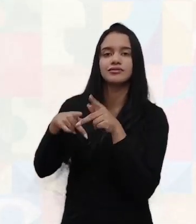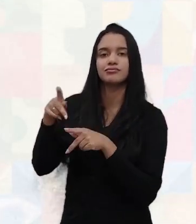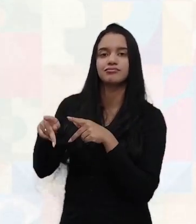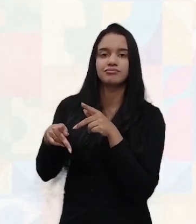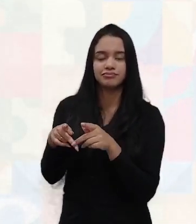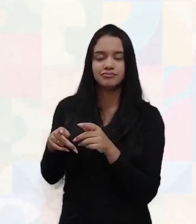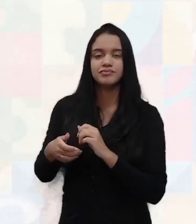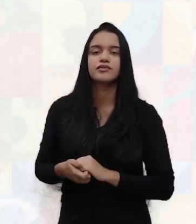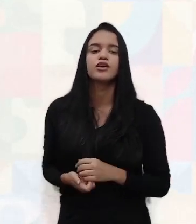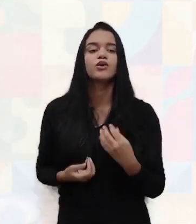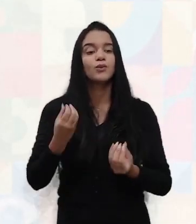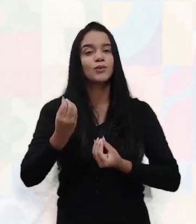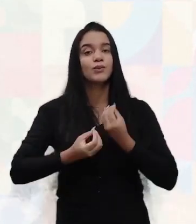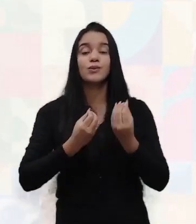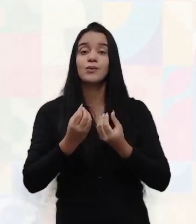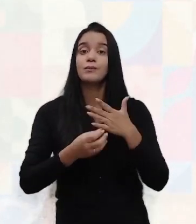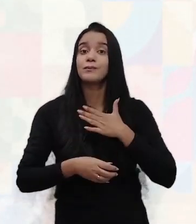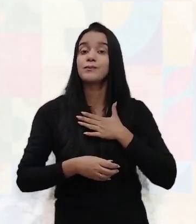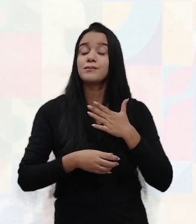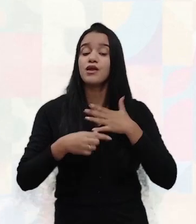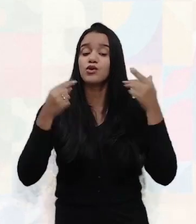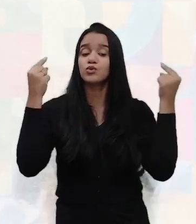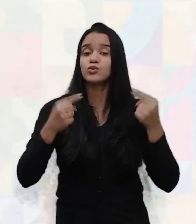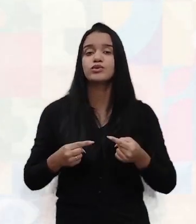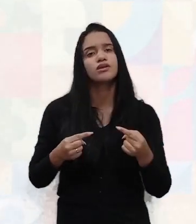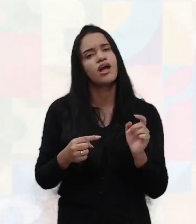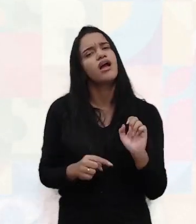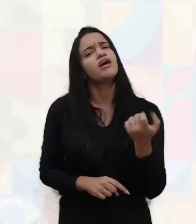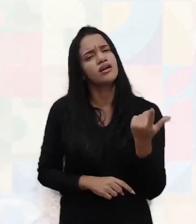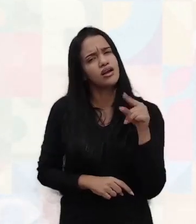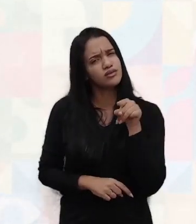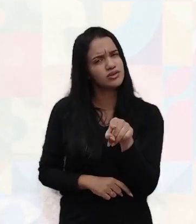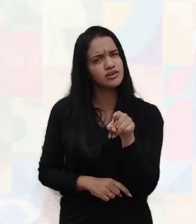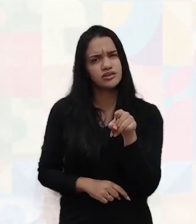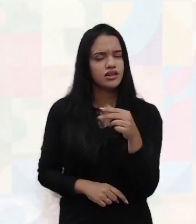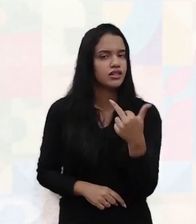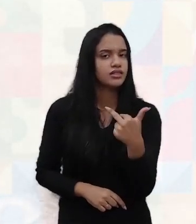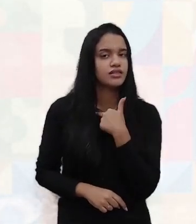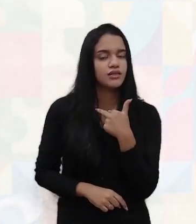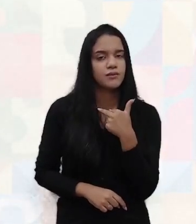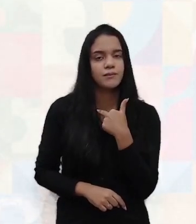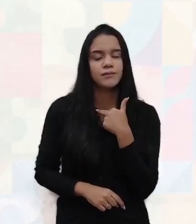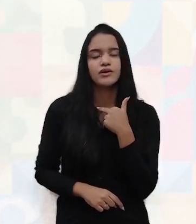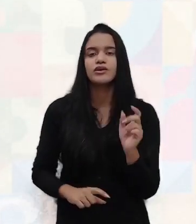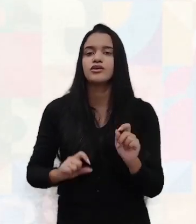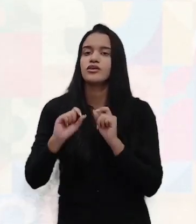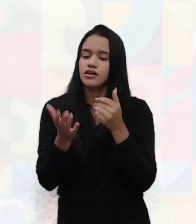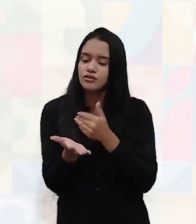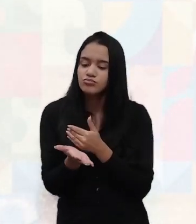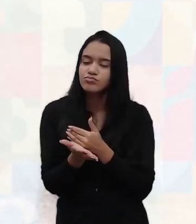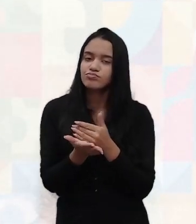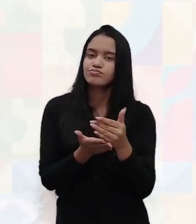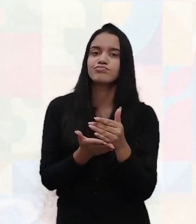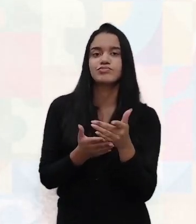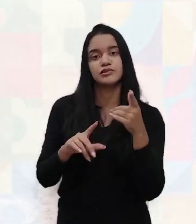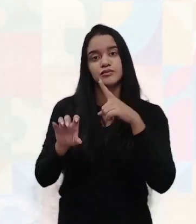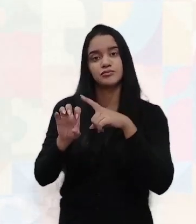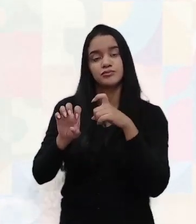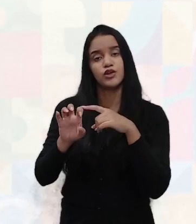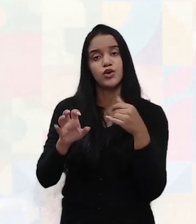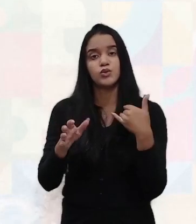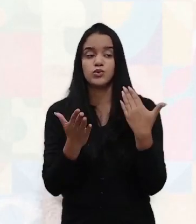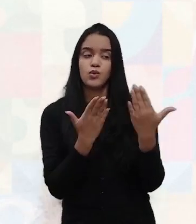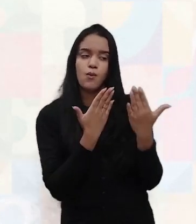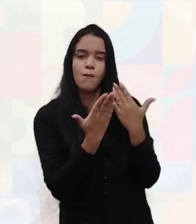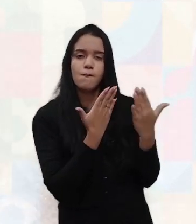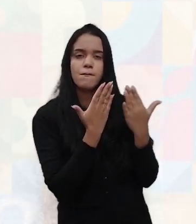atuação. Como é que o meu concorrente, ele se aplica? Lógico que você não poderá, de início, já que está empreendendo, se comparar a um